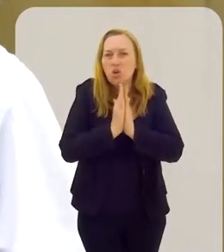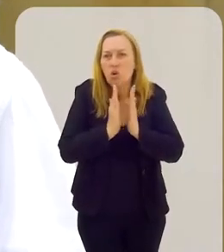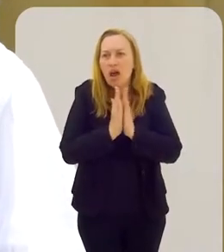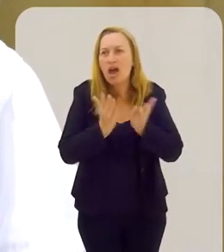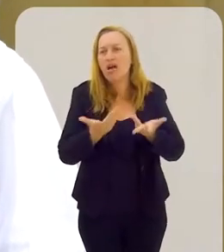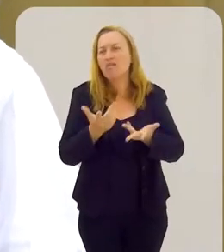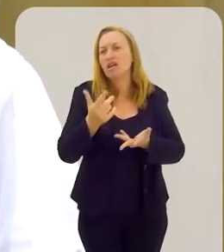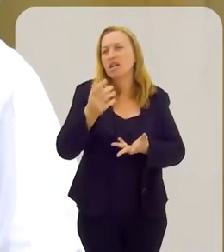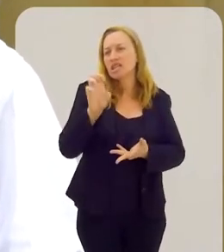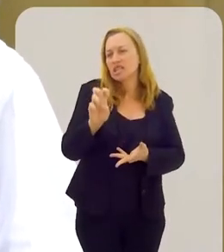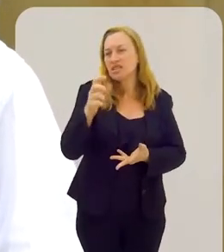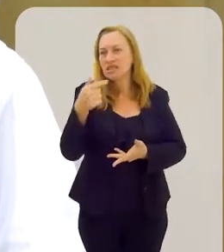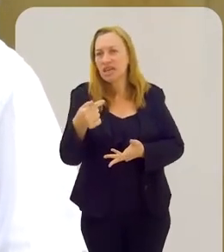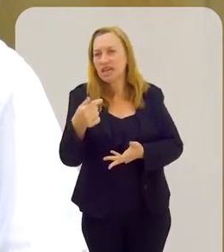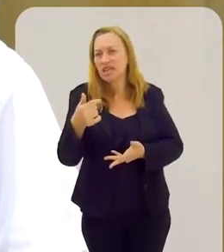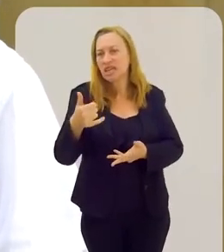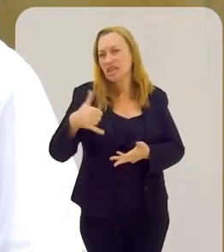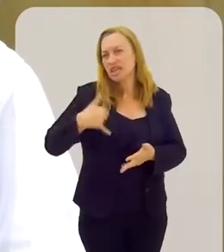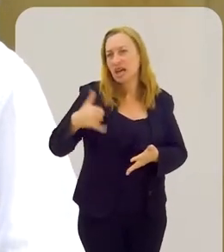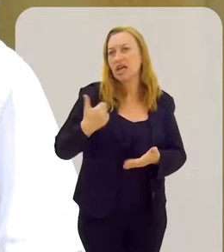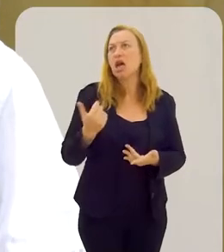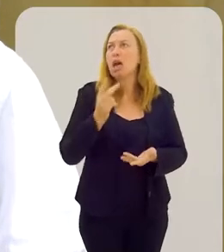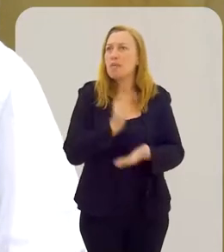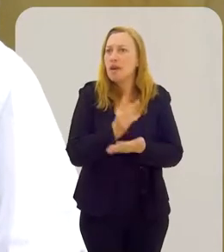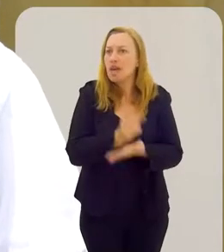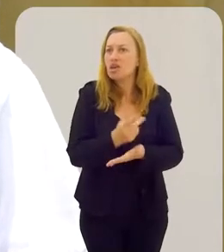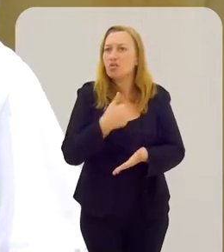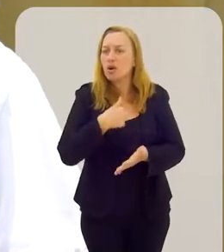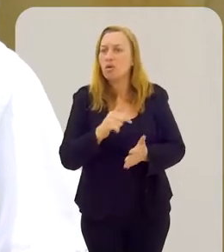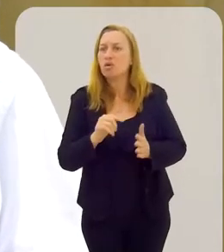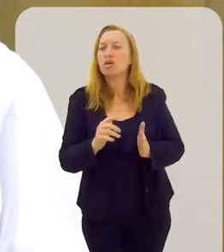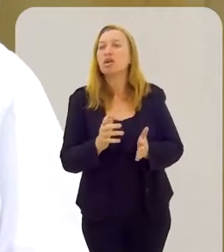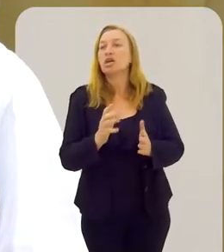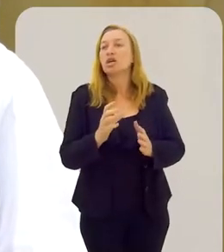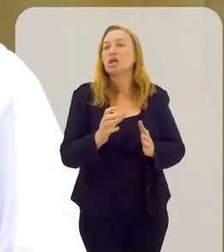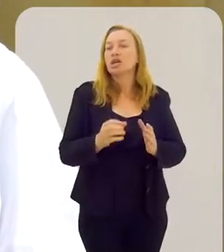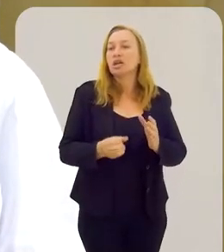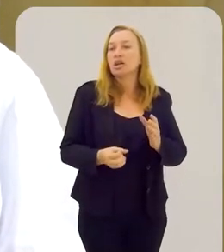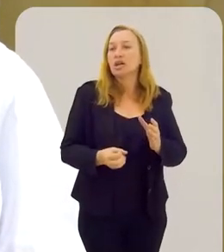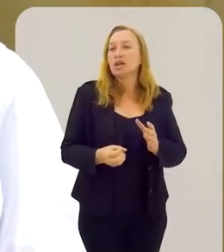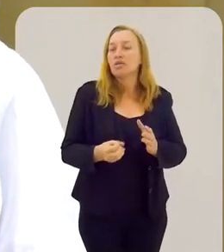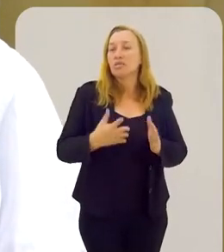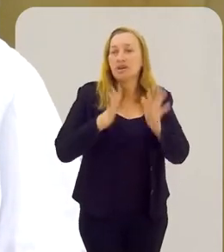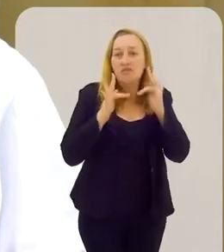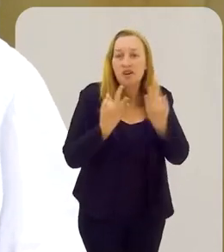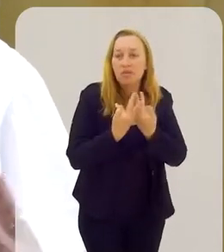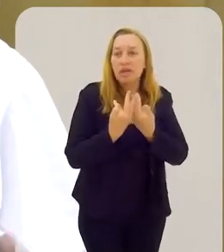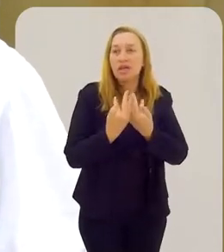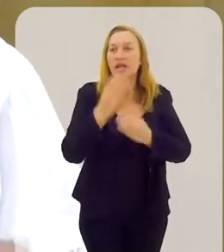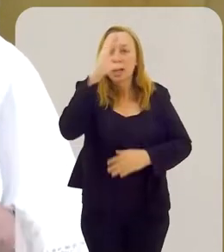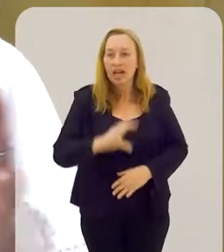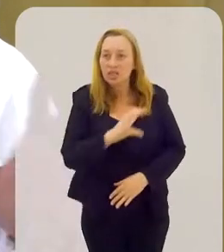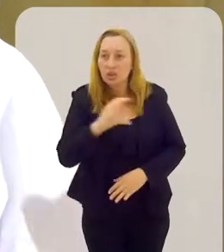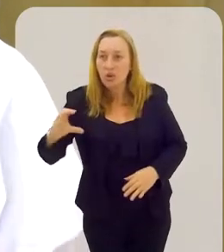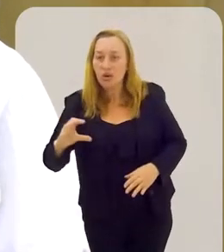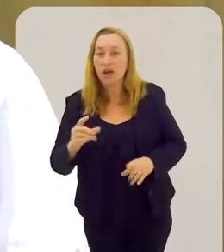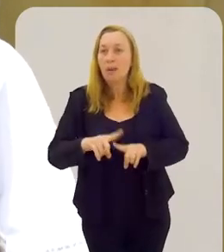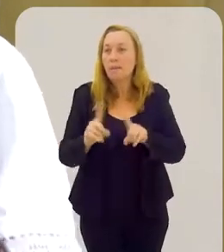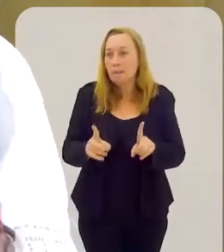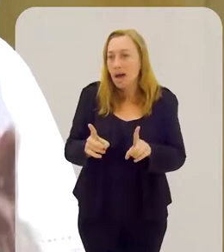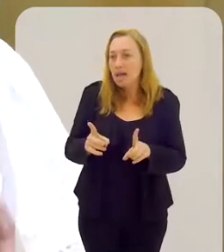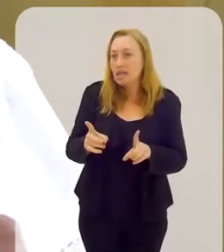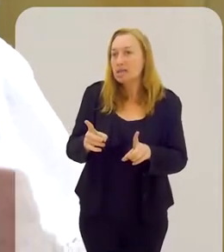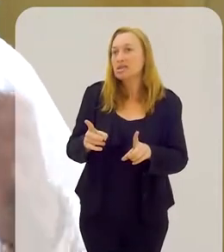7 anos. Então, a gente tinha aquela coisa, apesar de eu ter sido criado por uma família católica, mas a criança, quando era muito